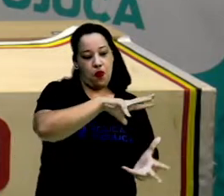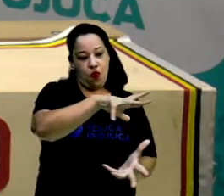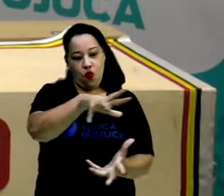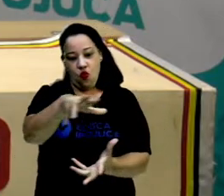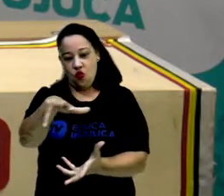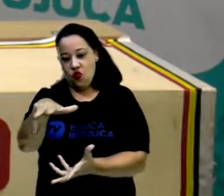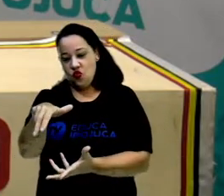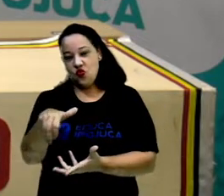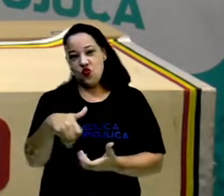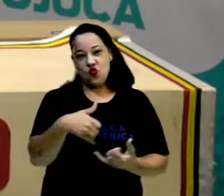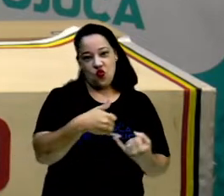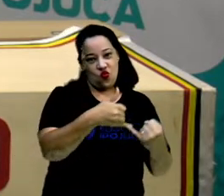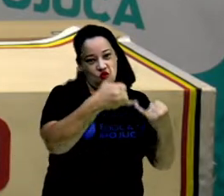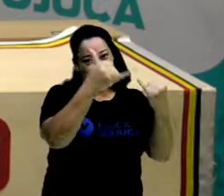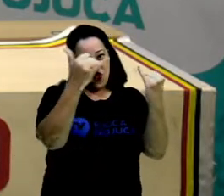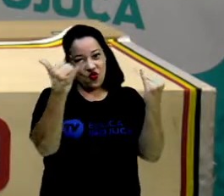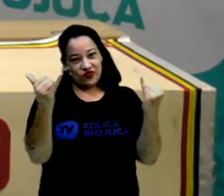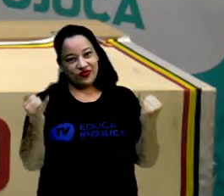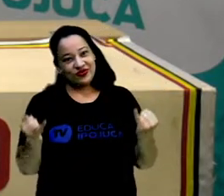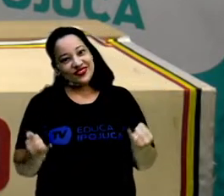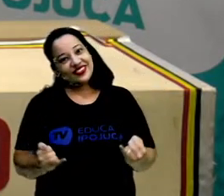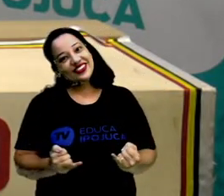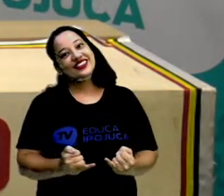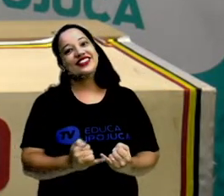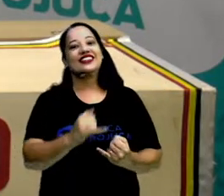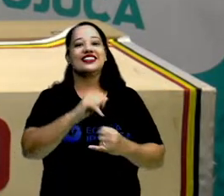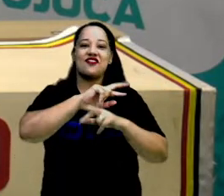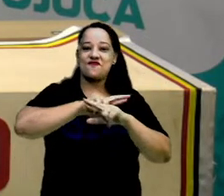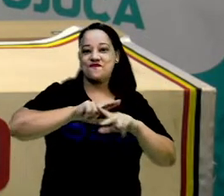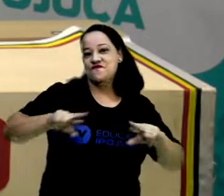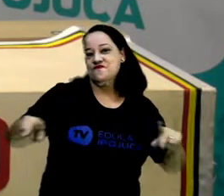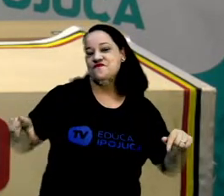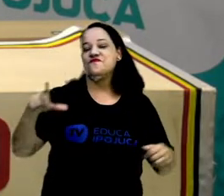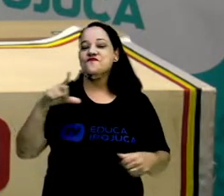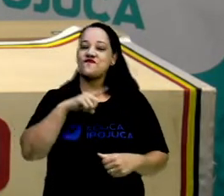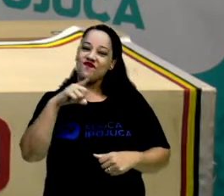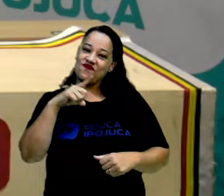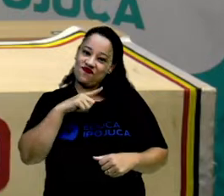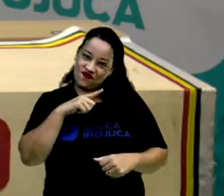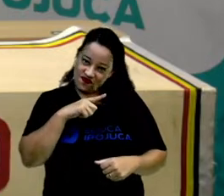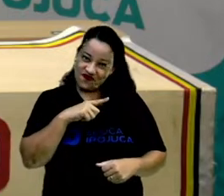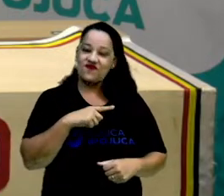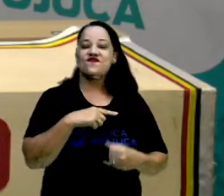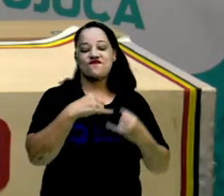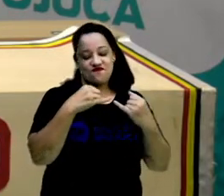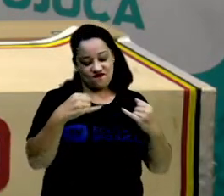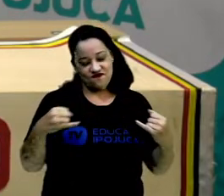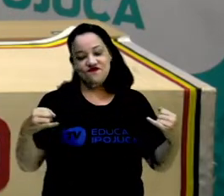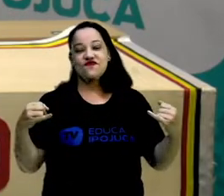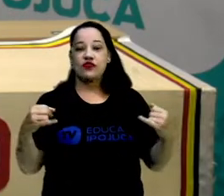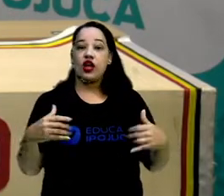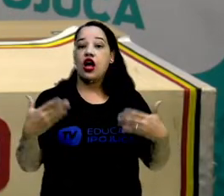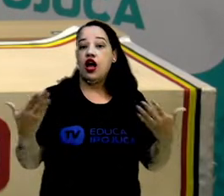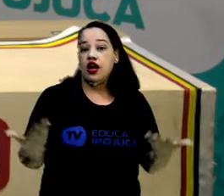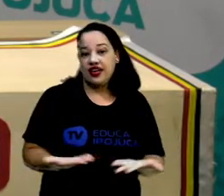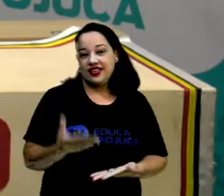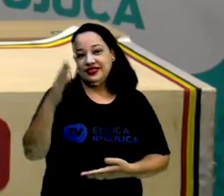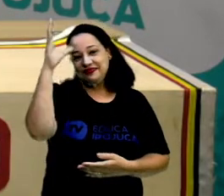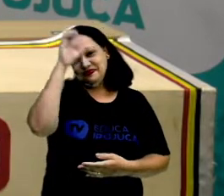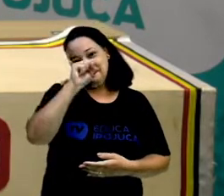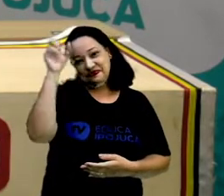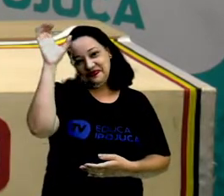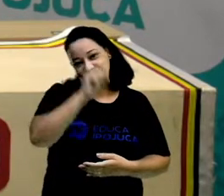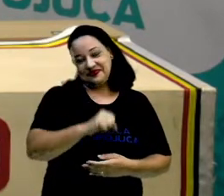feito, é formado por essas formas geométricas e também pelas linhas e a gente vai aprender isso